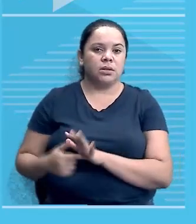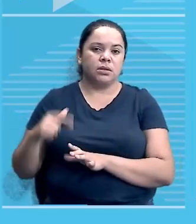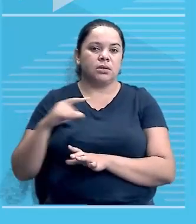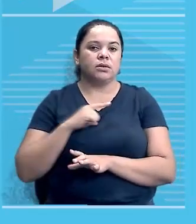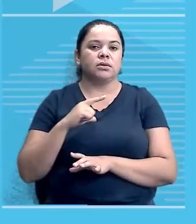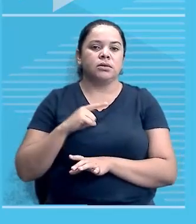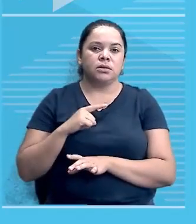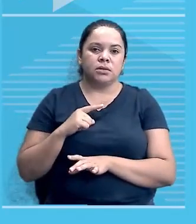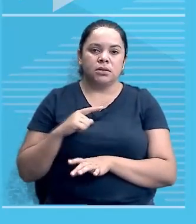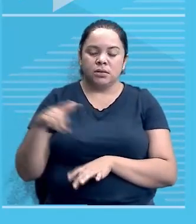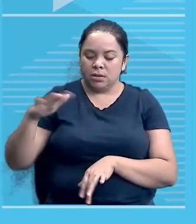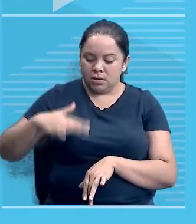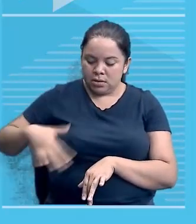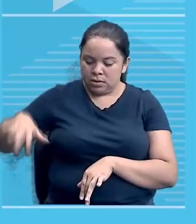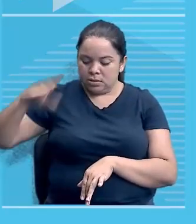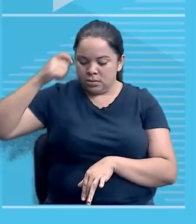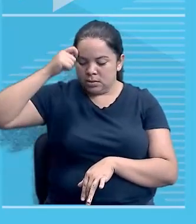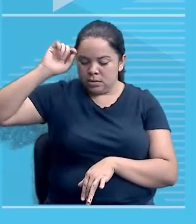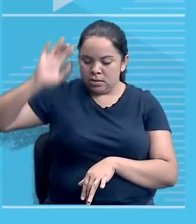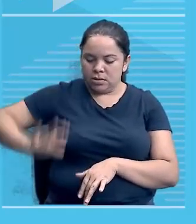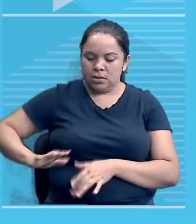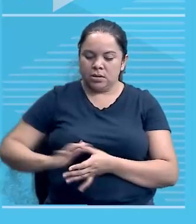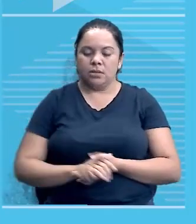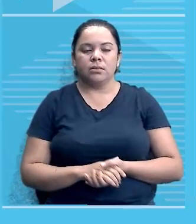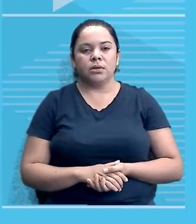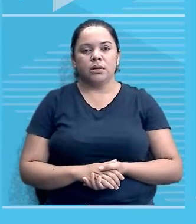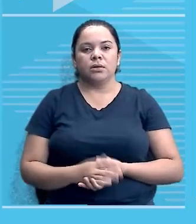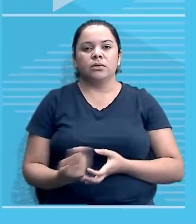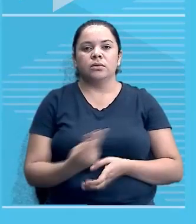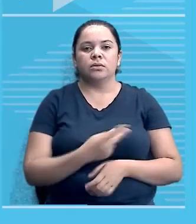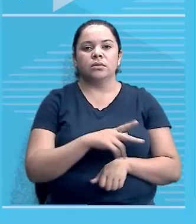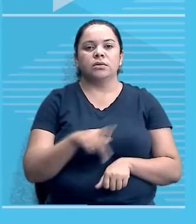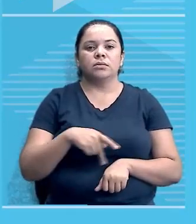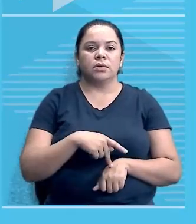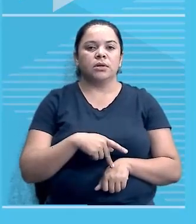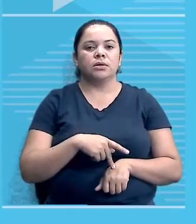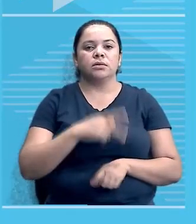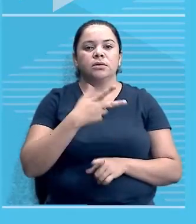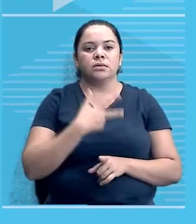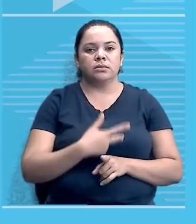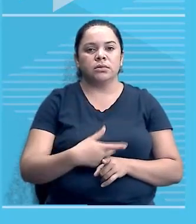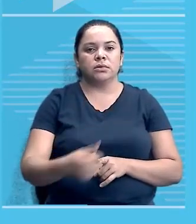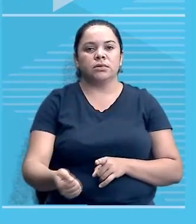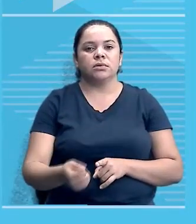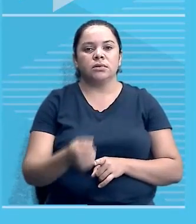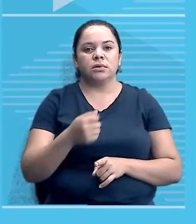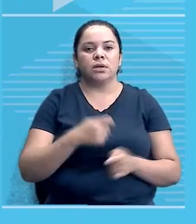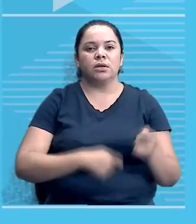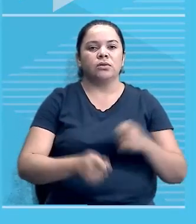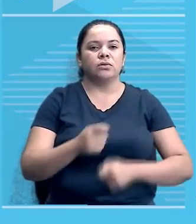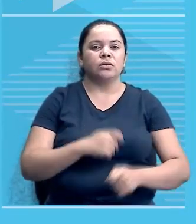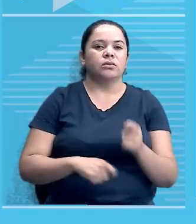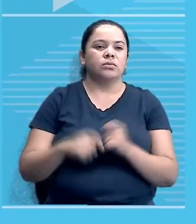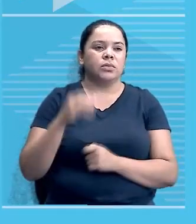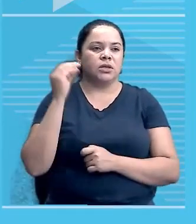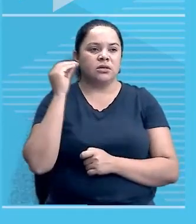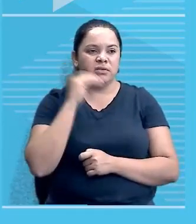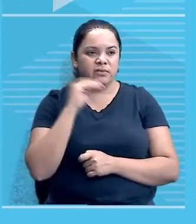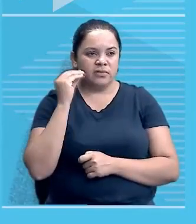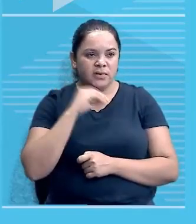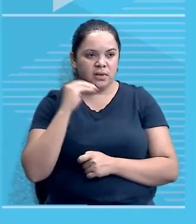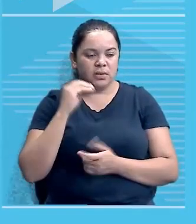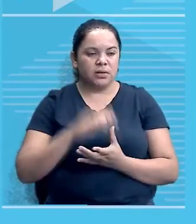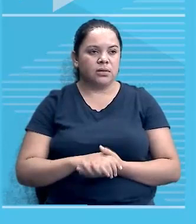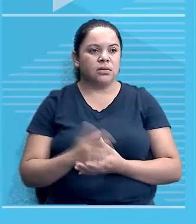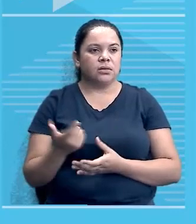as nações que ganharam estão economicamente fragilizadas, estão desarticuladas,